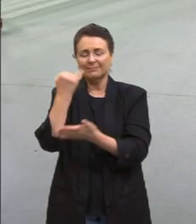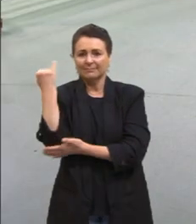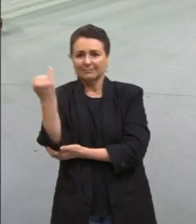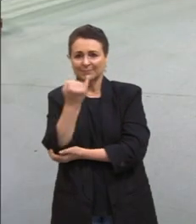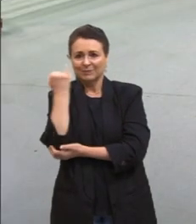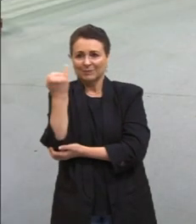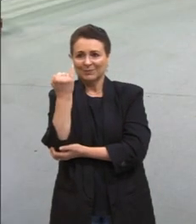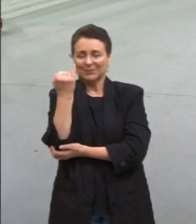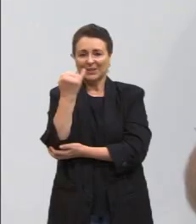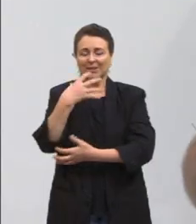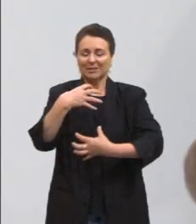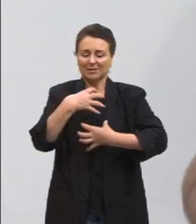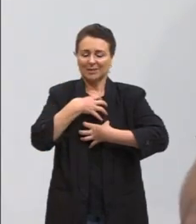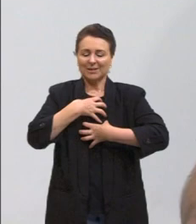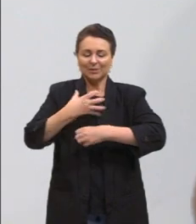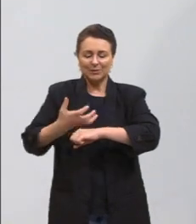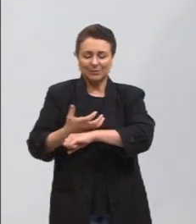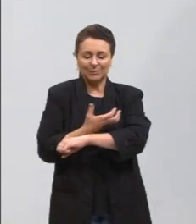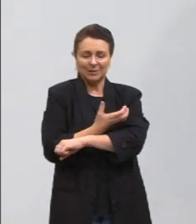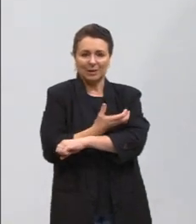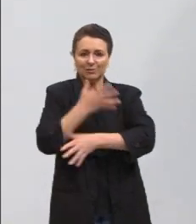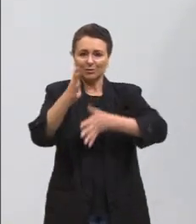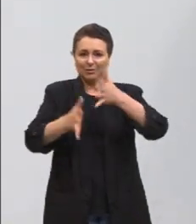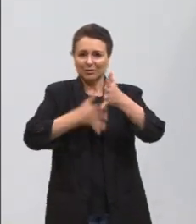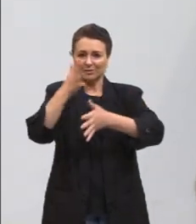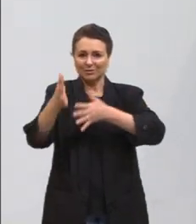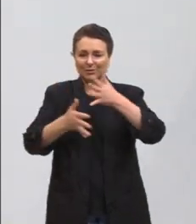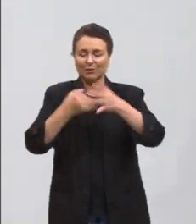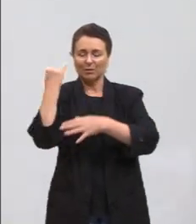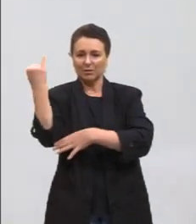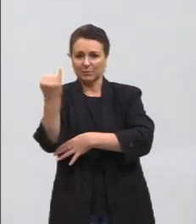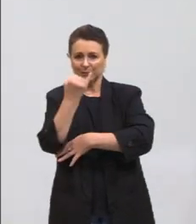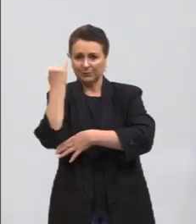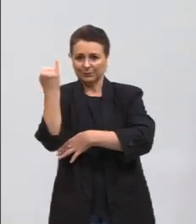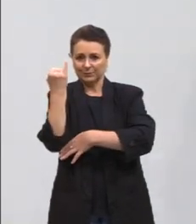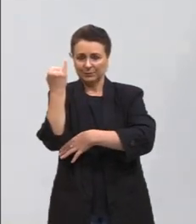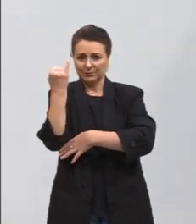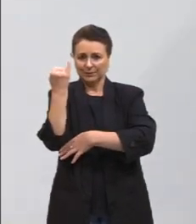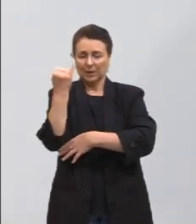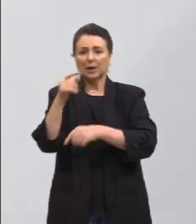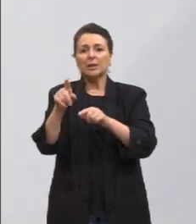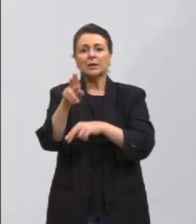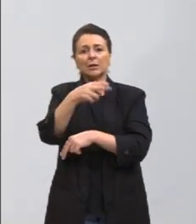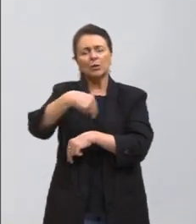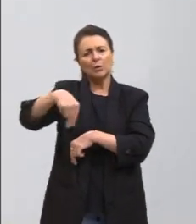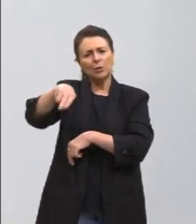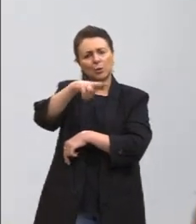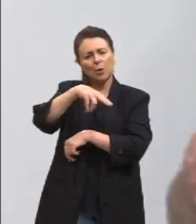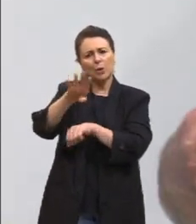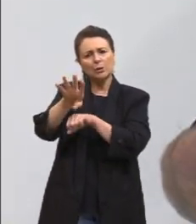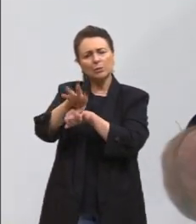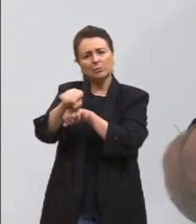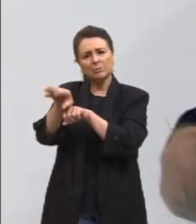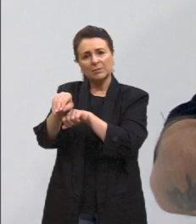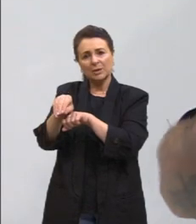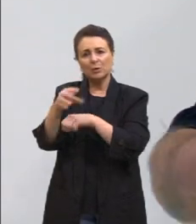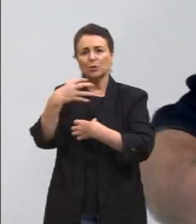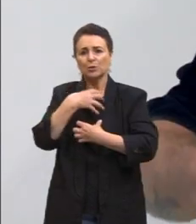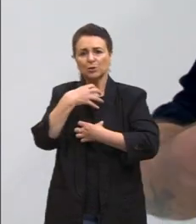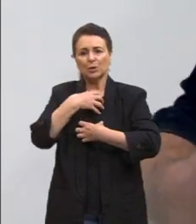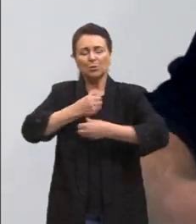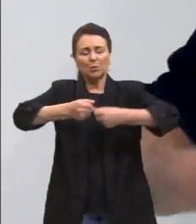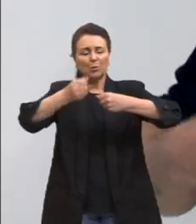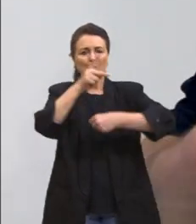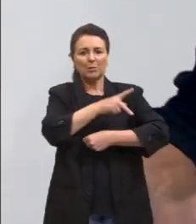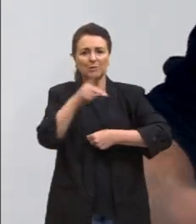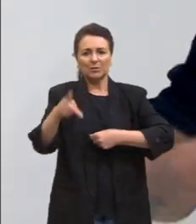nos trouxeram essa sensibilidade para Libras, acho que isso foi fundamental, nós tomarmos esse conhecimento, a forma como elas colocaram isso para nós,